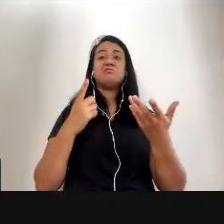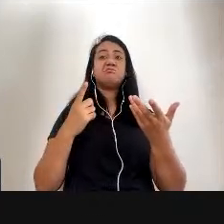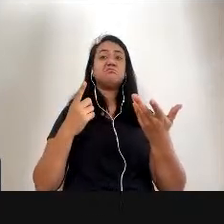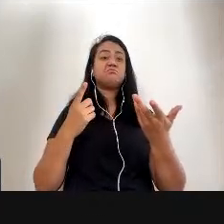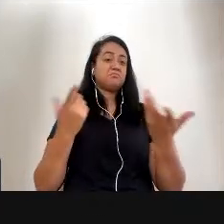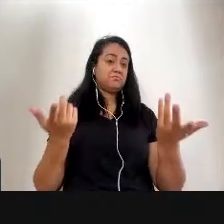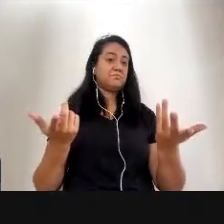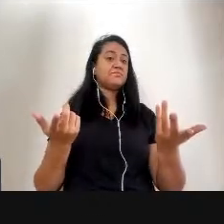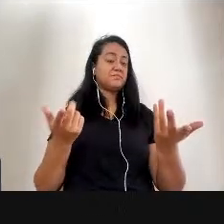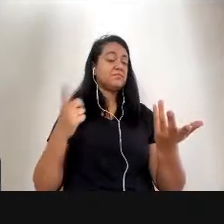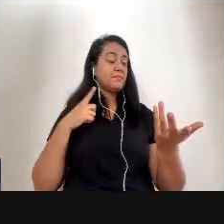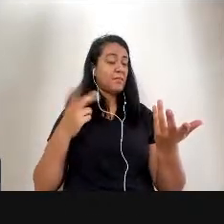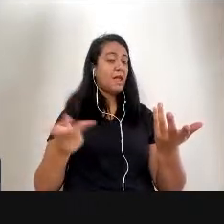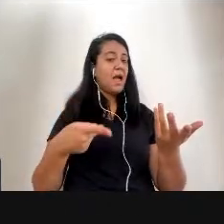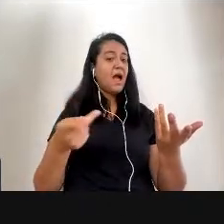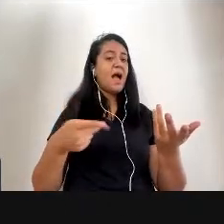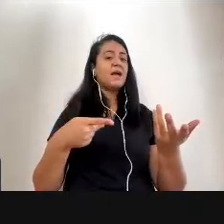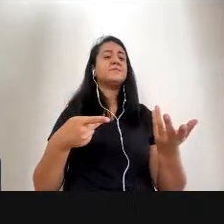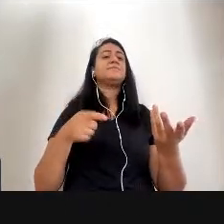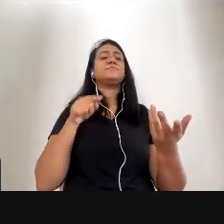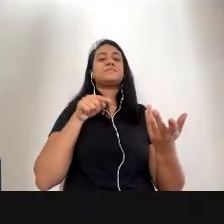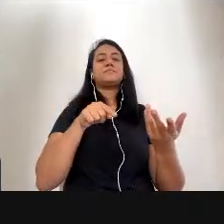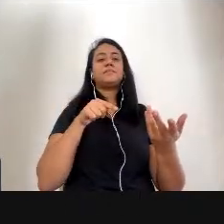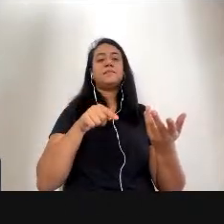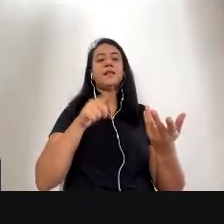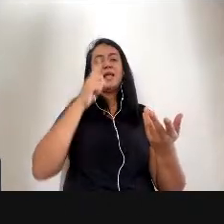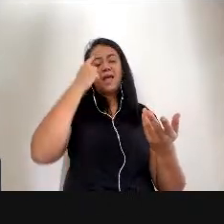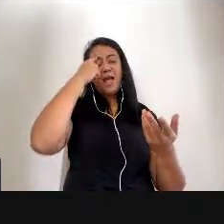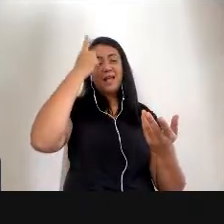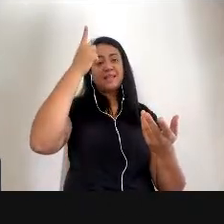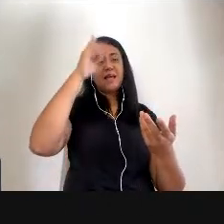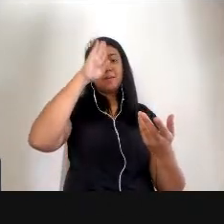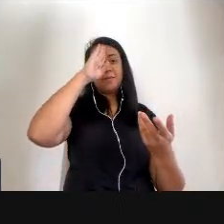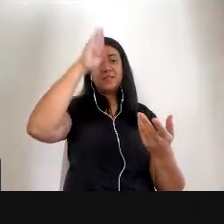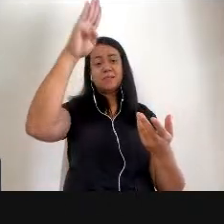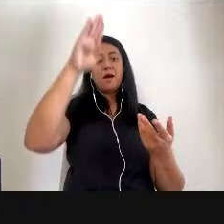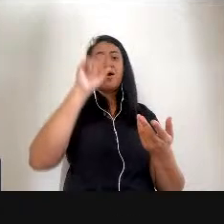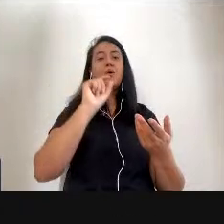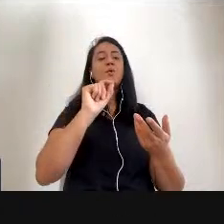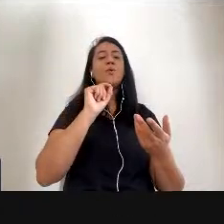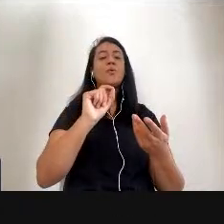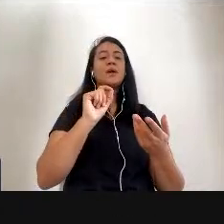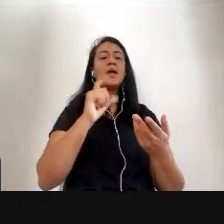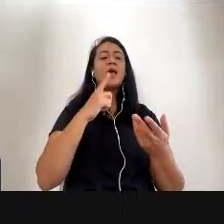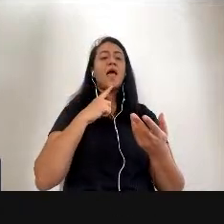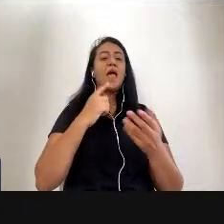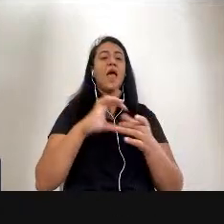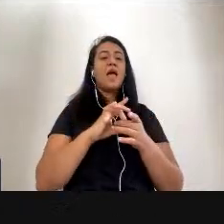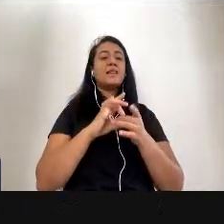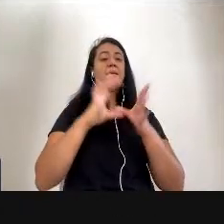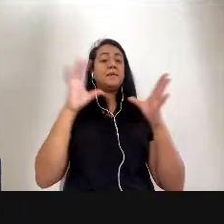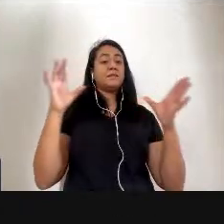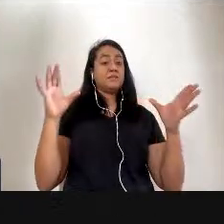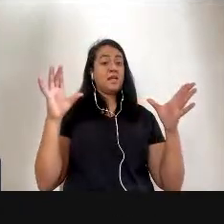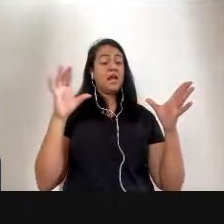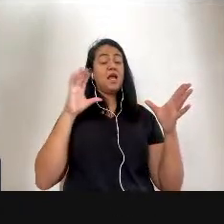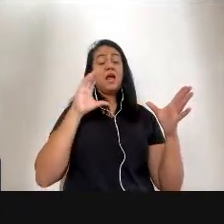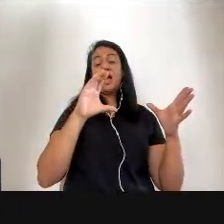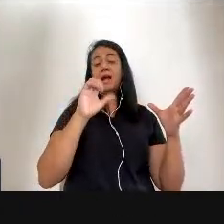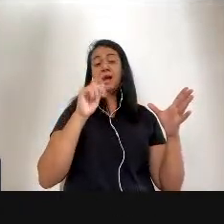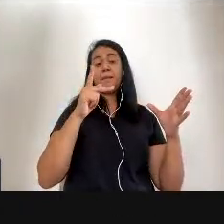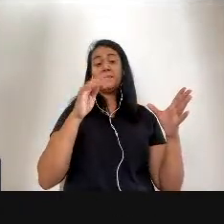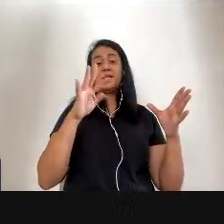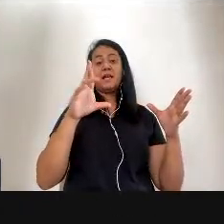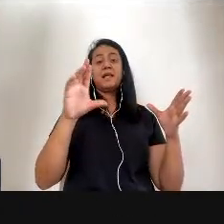a ideia central por trás do surgimento da teoria da ética do cuidado está além da autossuficiência imposta pelo capitalismo